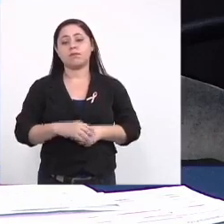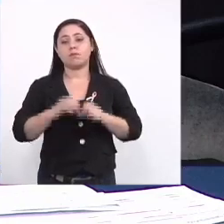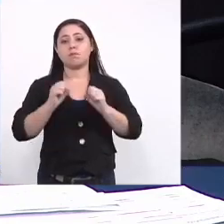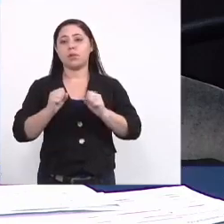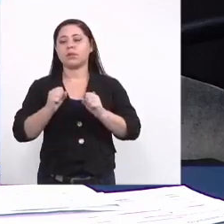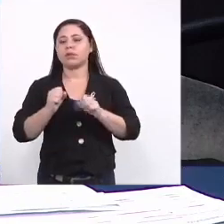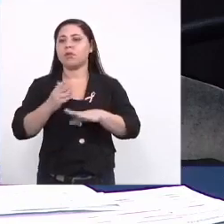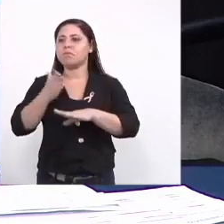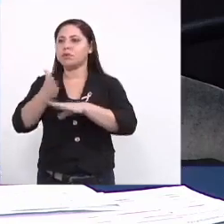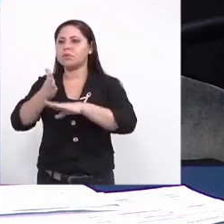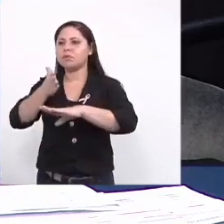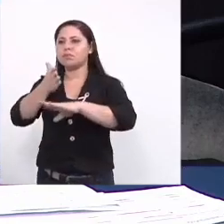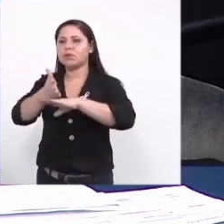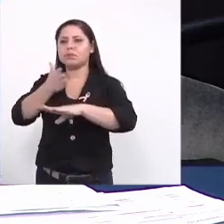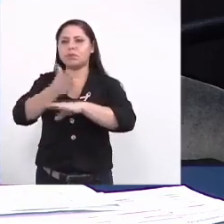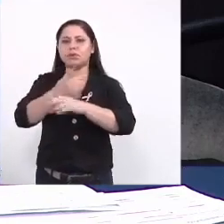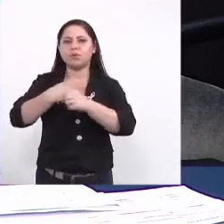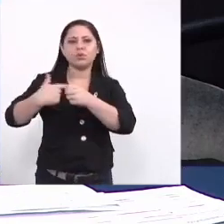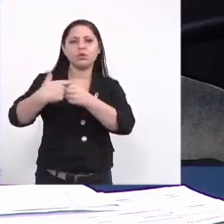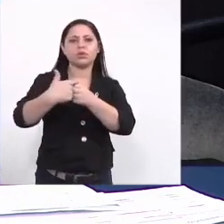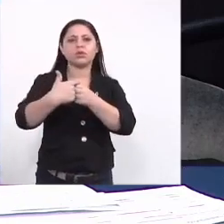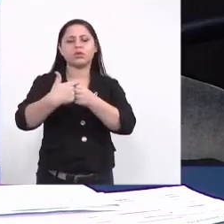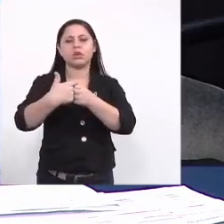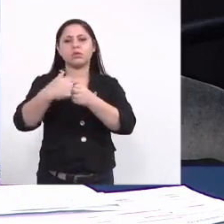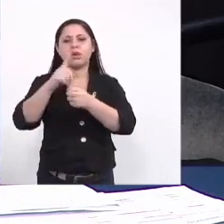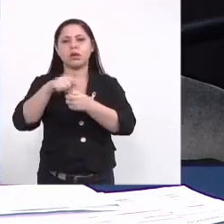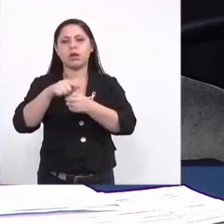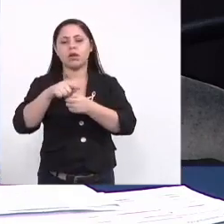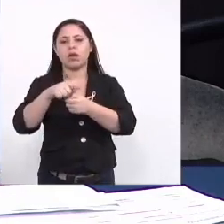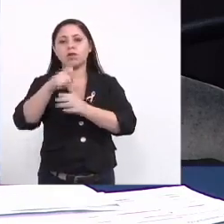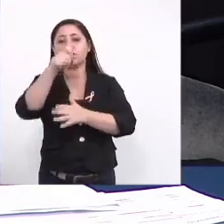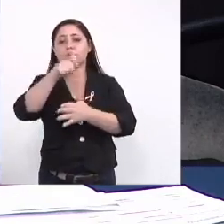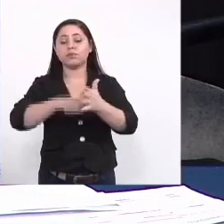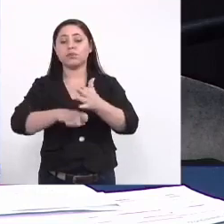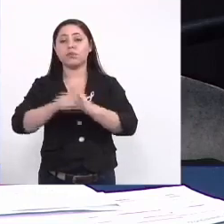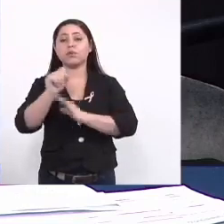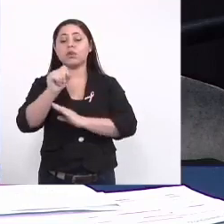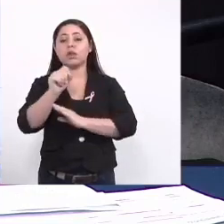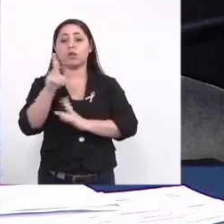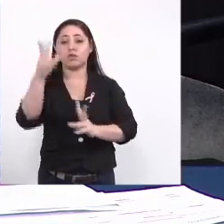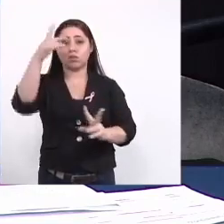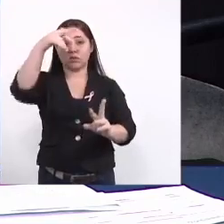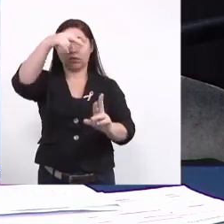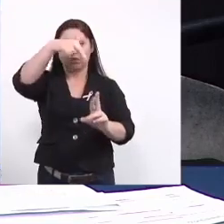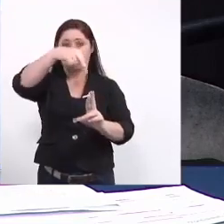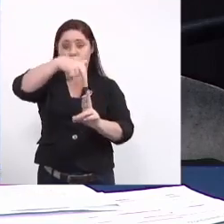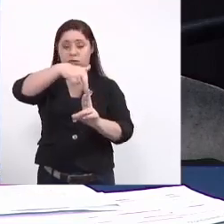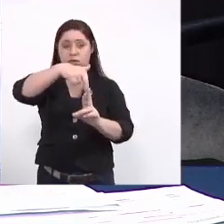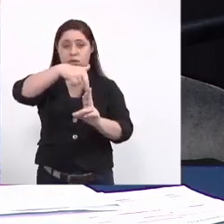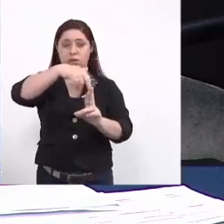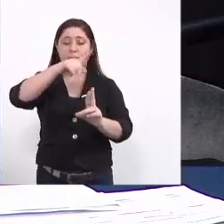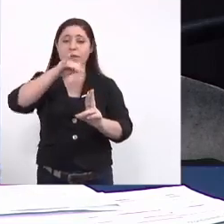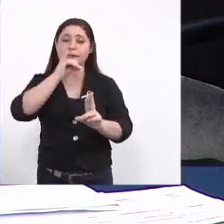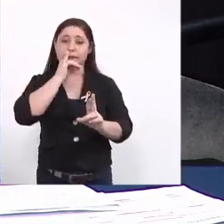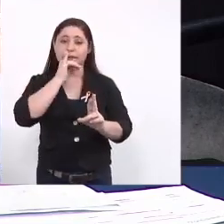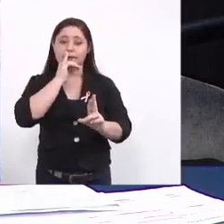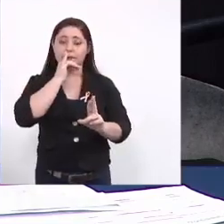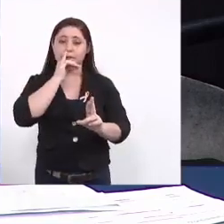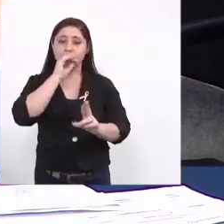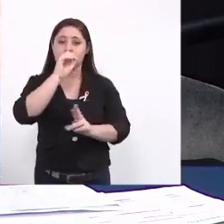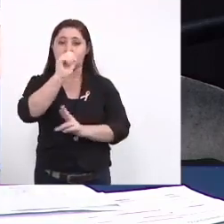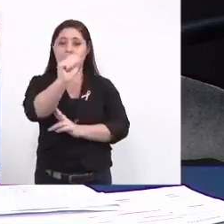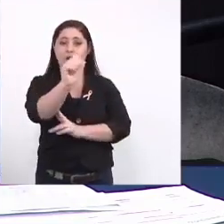municípios podermos é estabelecer o representante por exemplo dos